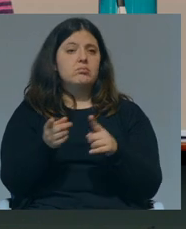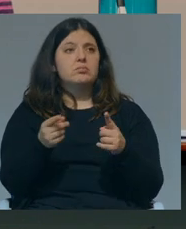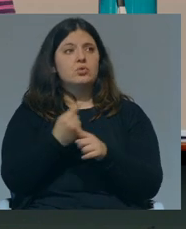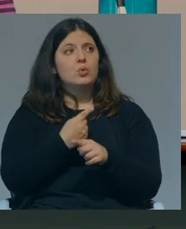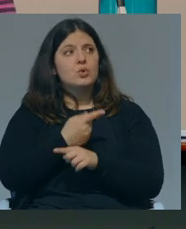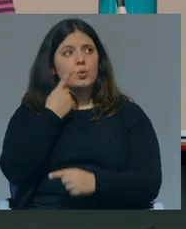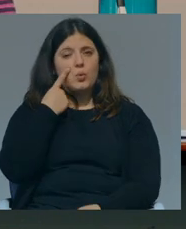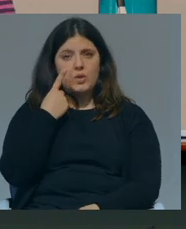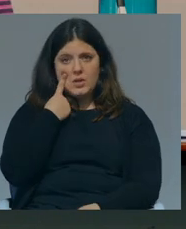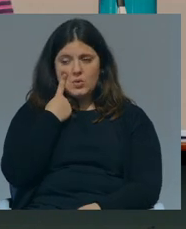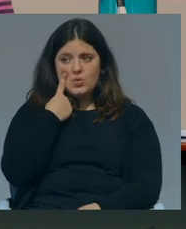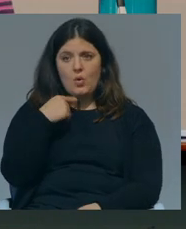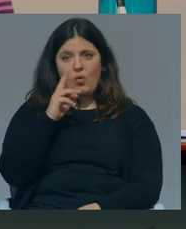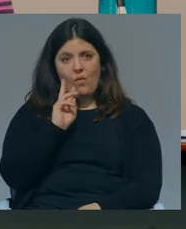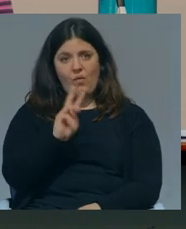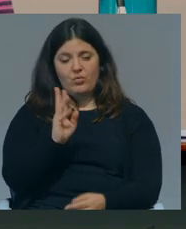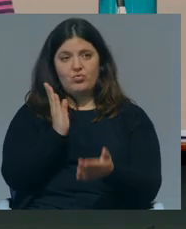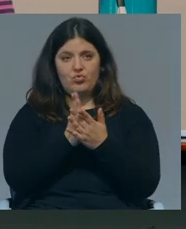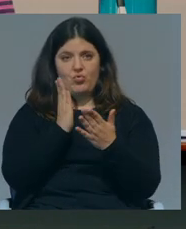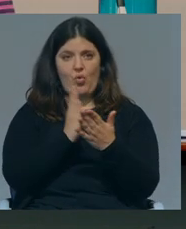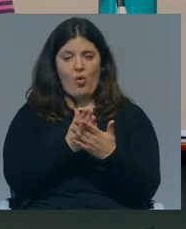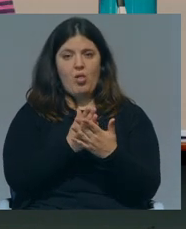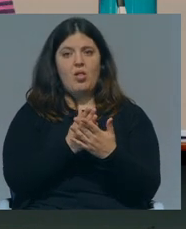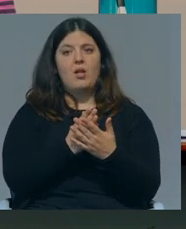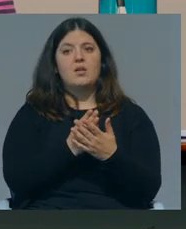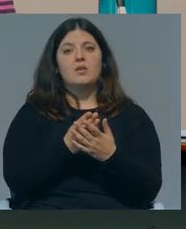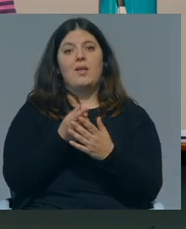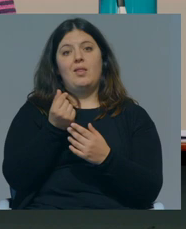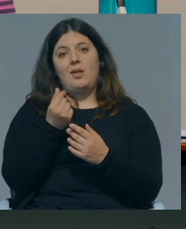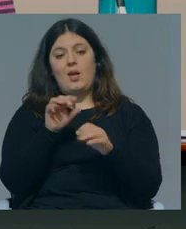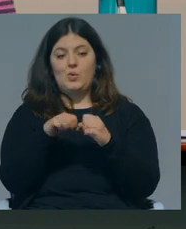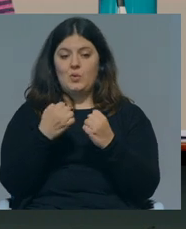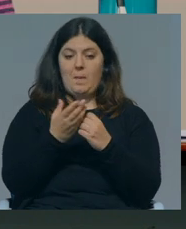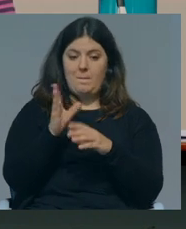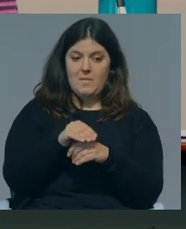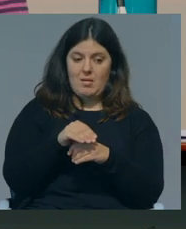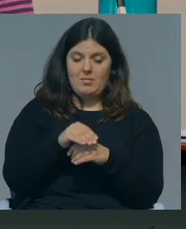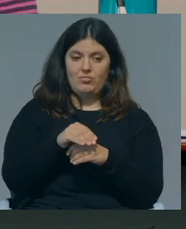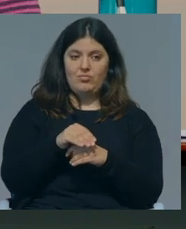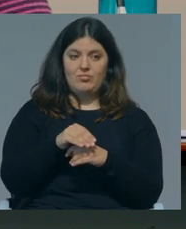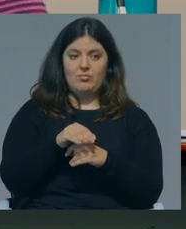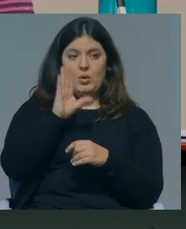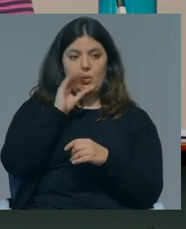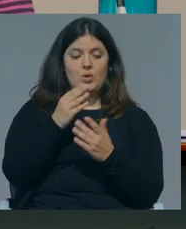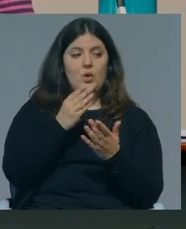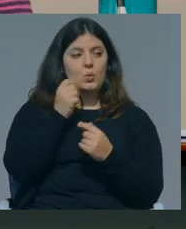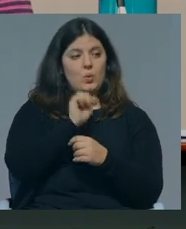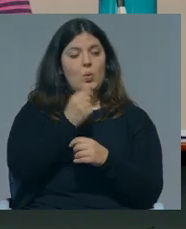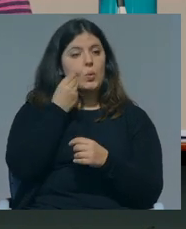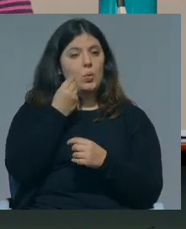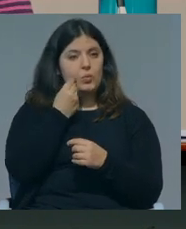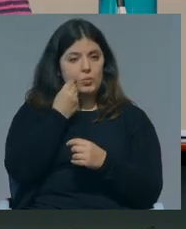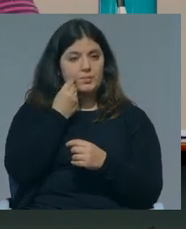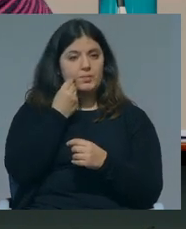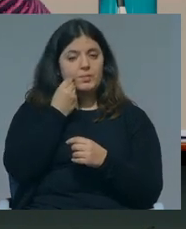daquilo que eu conheço, o que eu vejo é que nas escolas com mais capital social, eu não sei como é que é a tua, mas